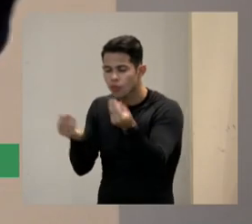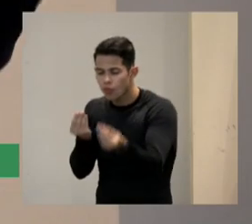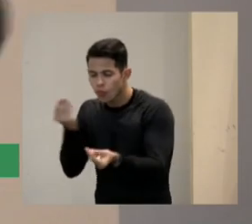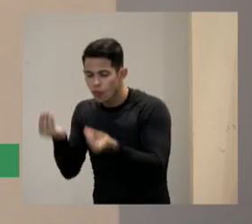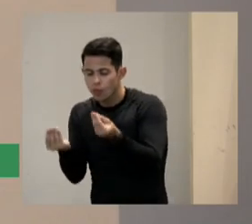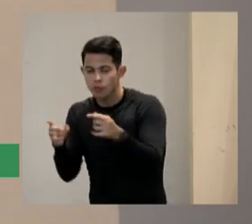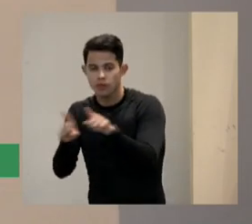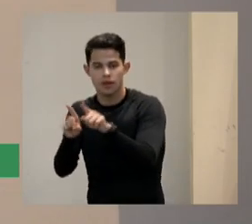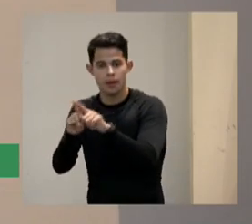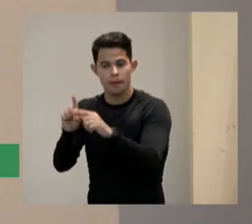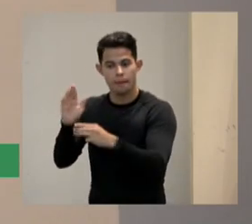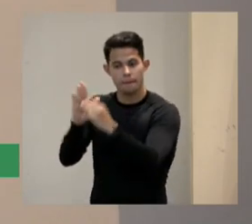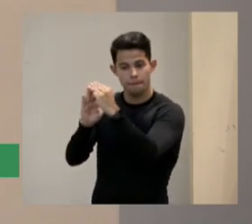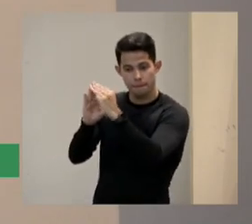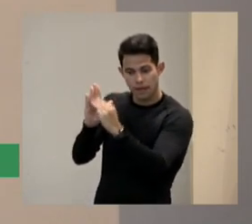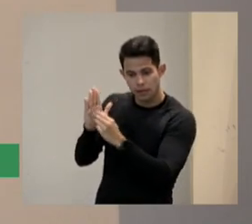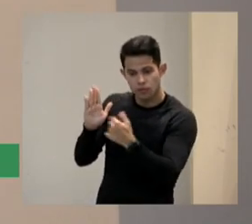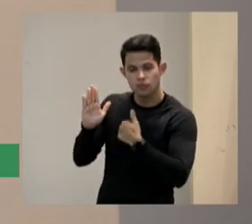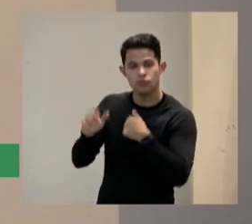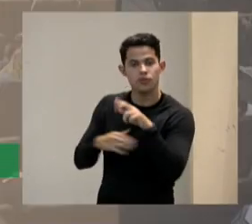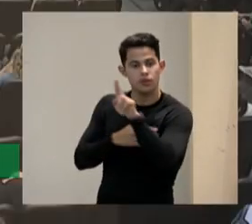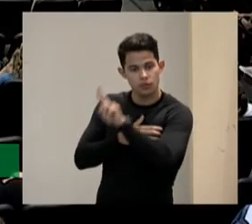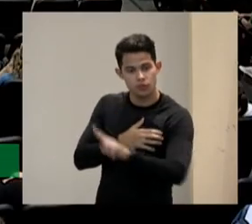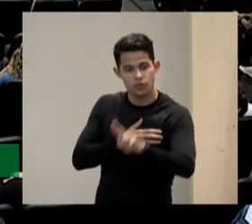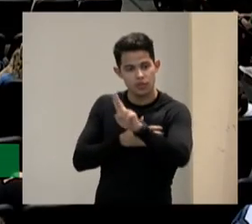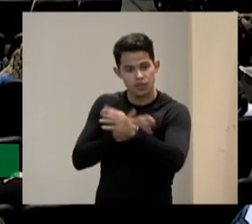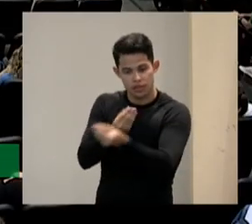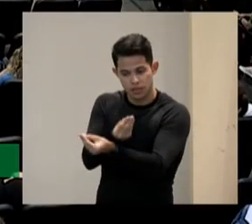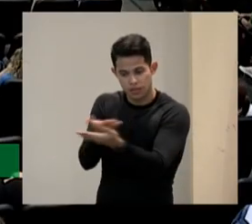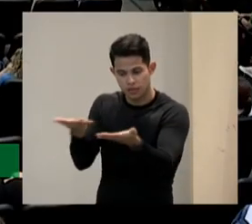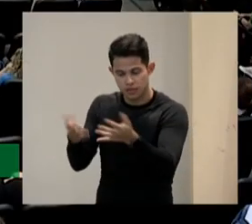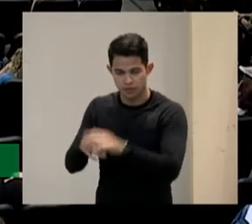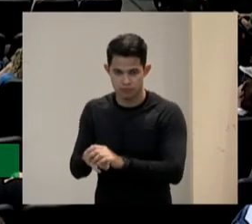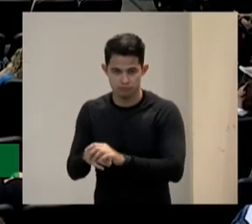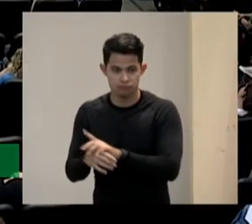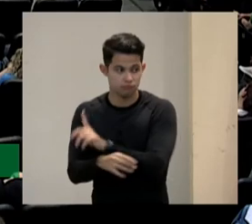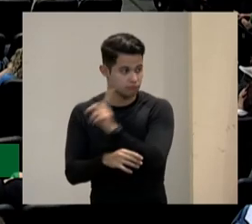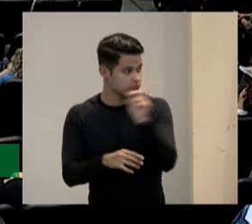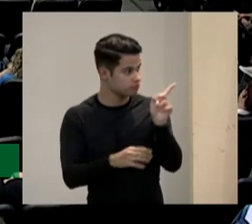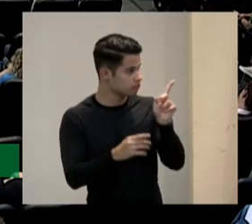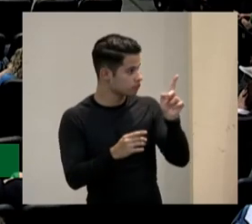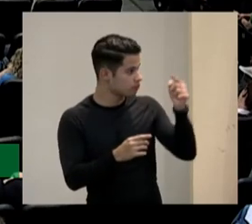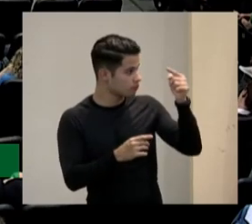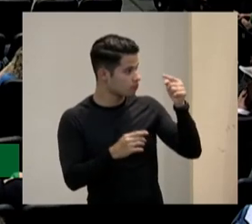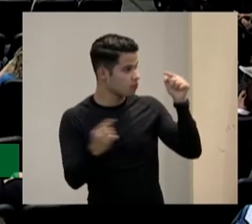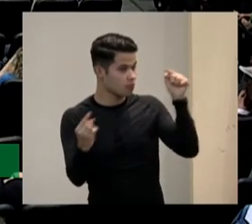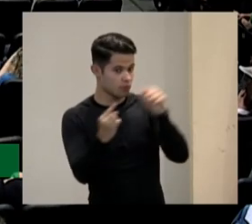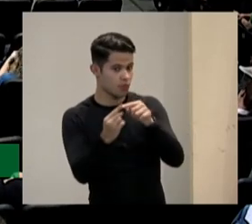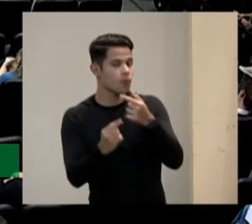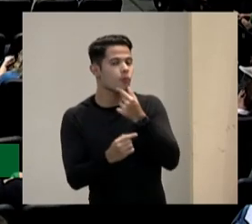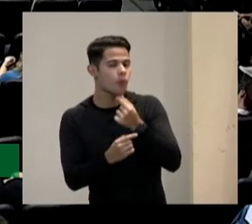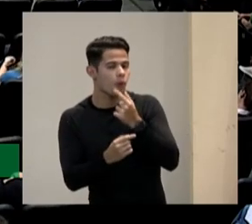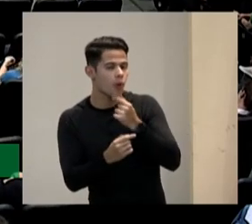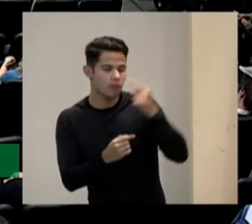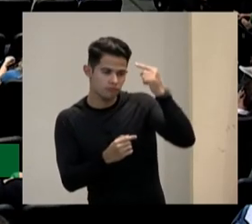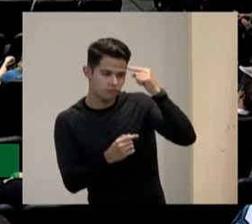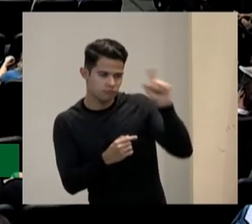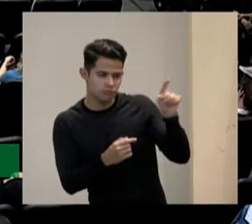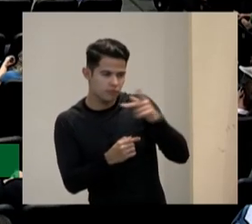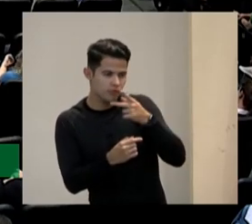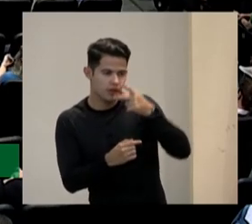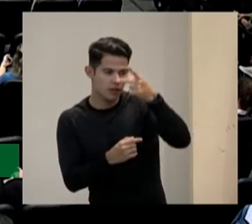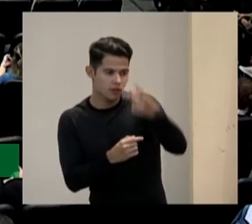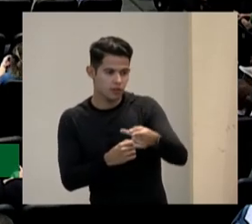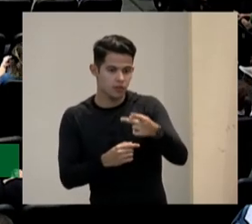até a metodologia que eu utilizo nessa intenção fala o próprio Vygotsky nessa interação que